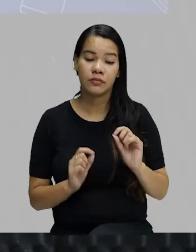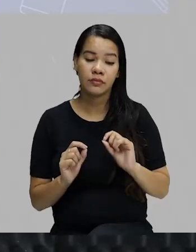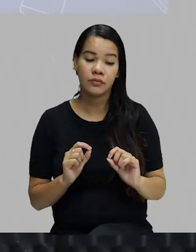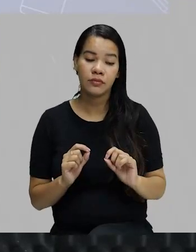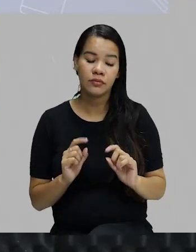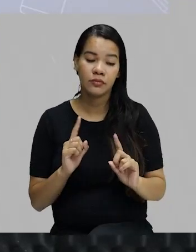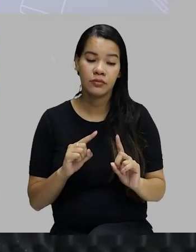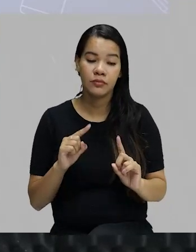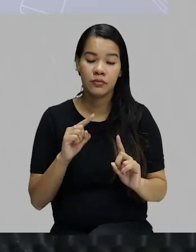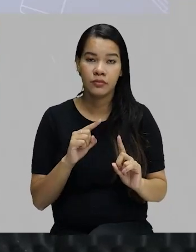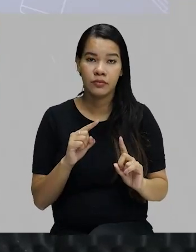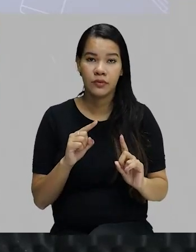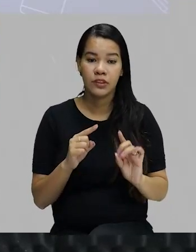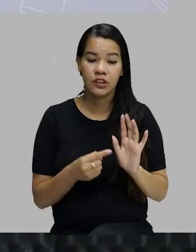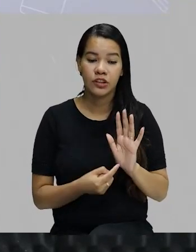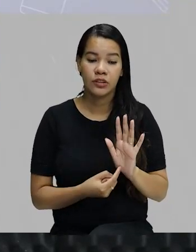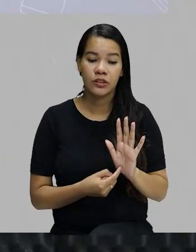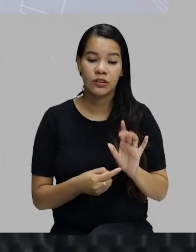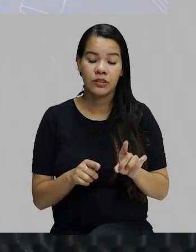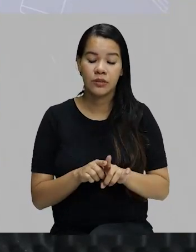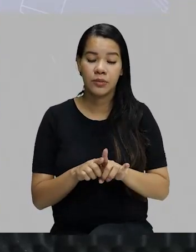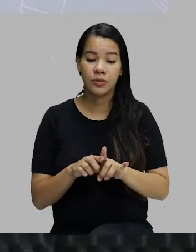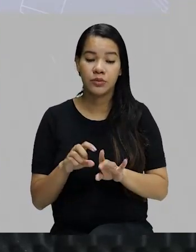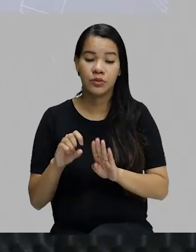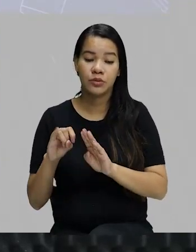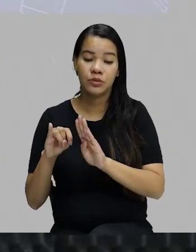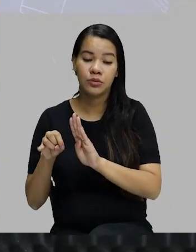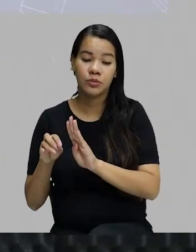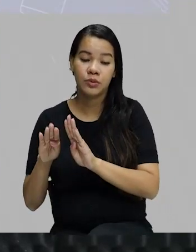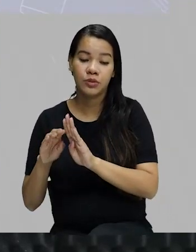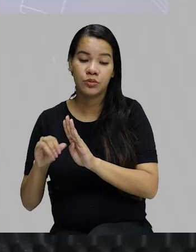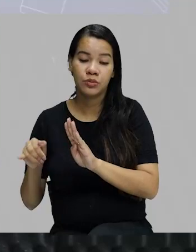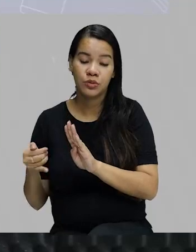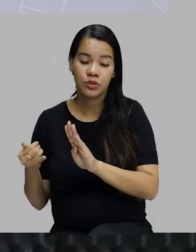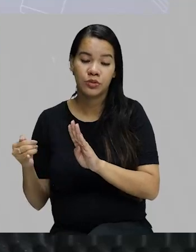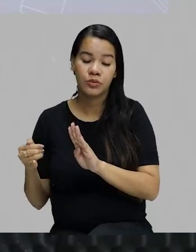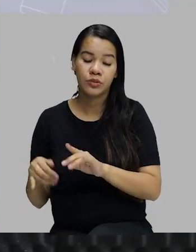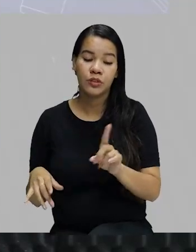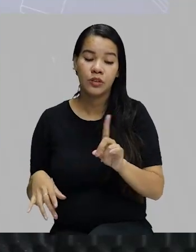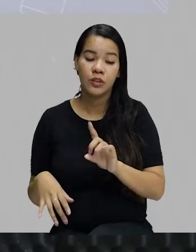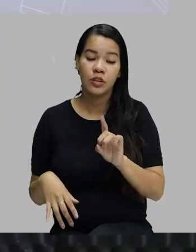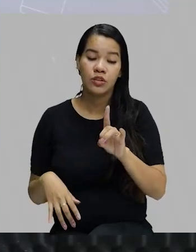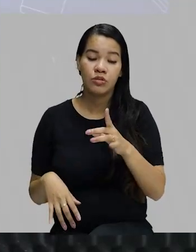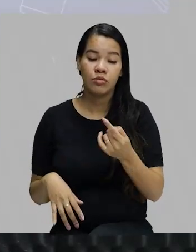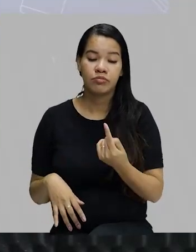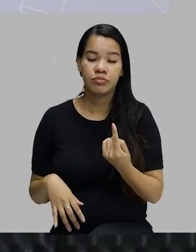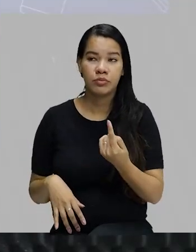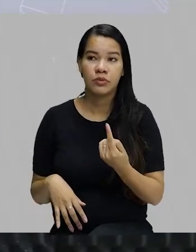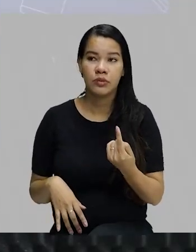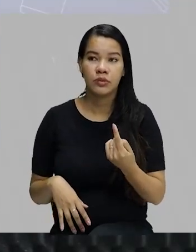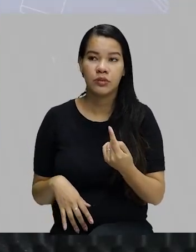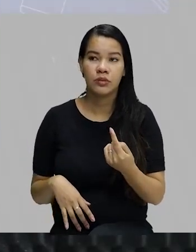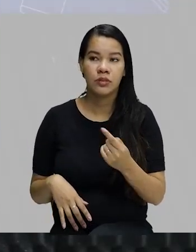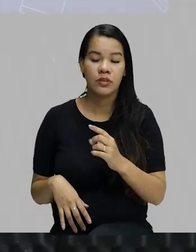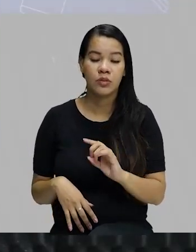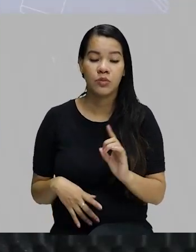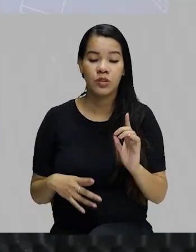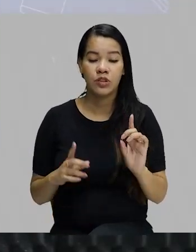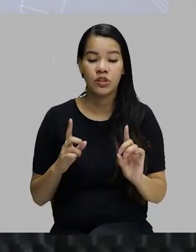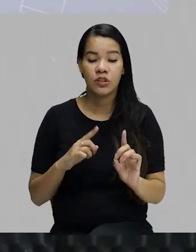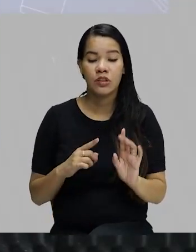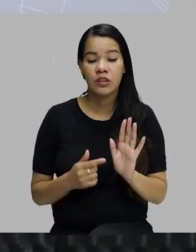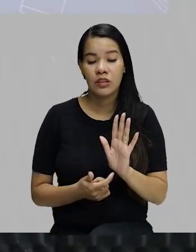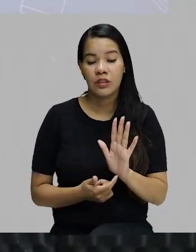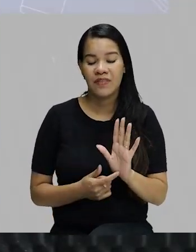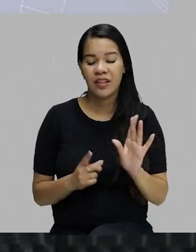modo indicativo e o modo subjuntivo. Ele não é sozinho. O modo indicativo, ele é só ele. Ele